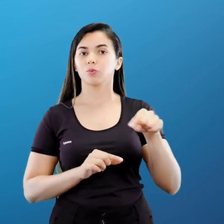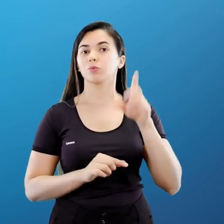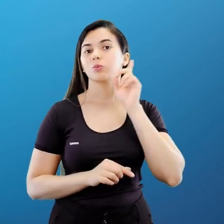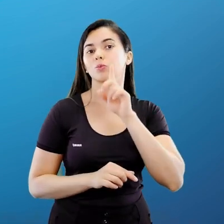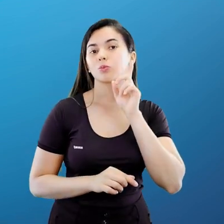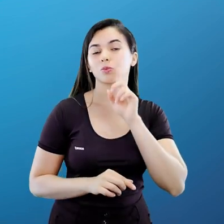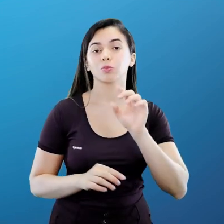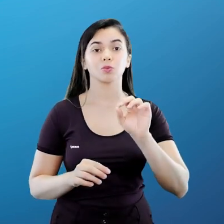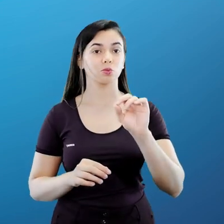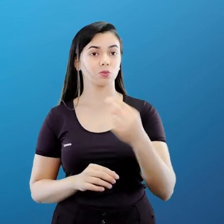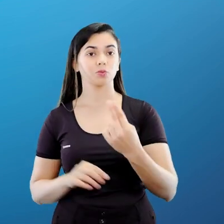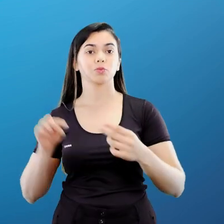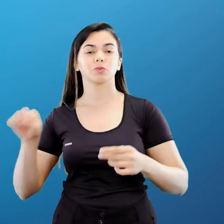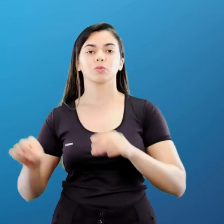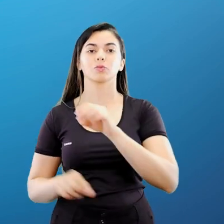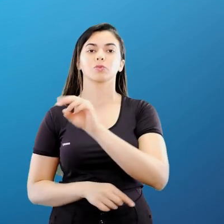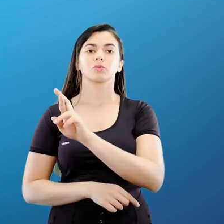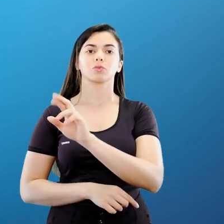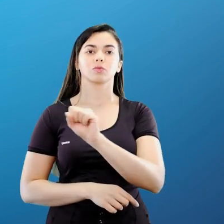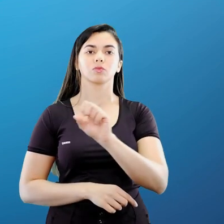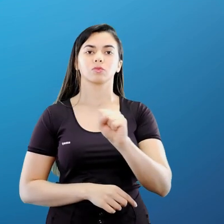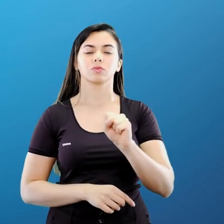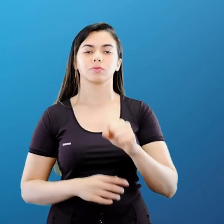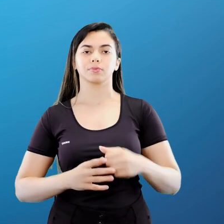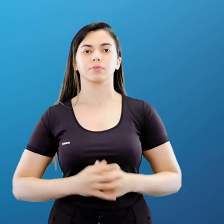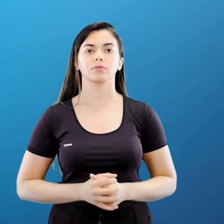ou era a União Soviética.